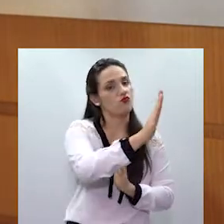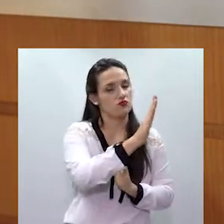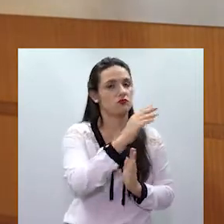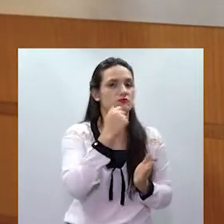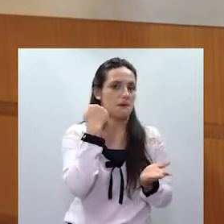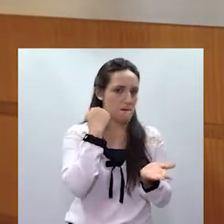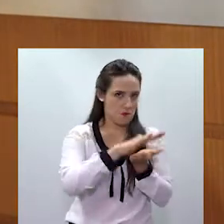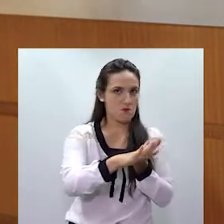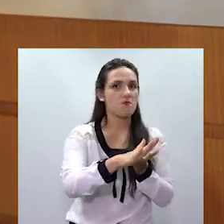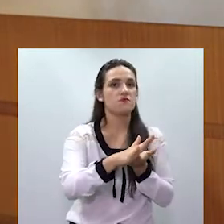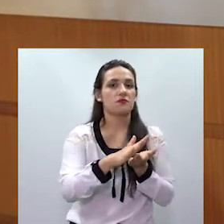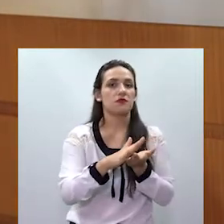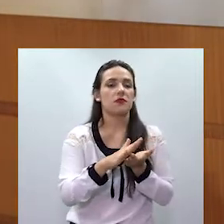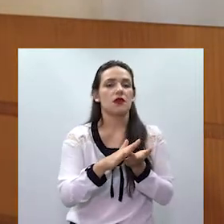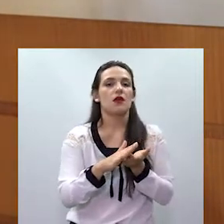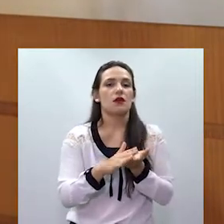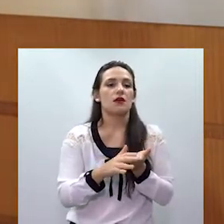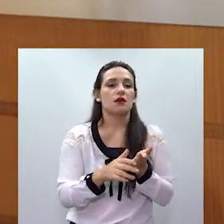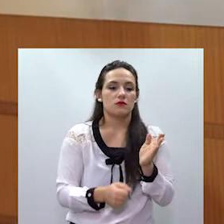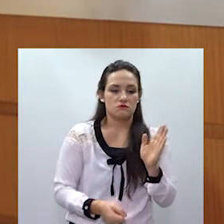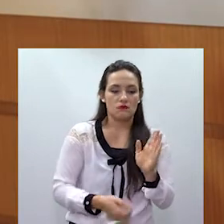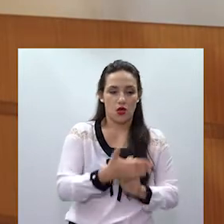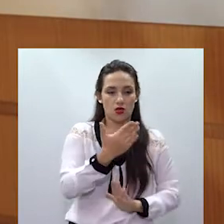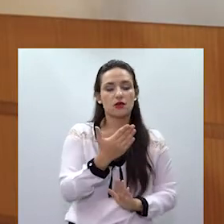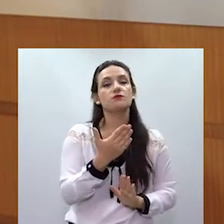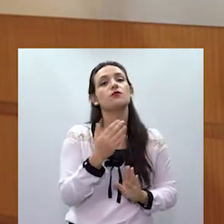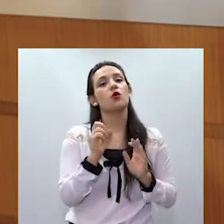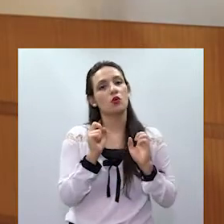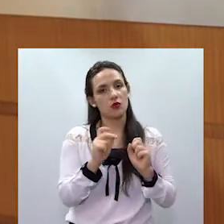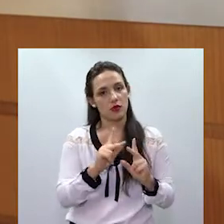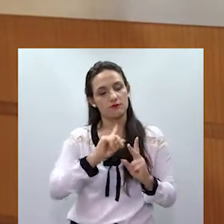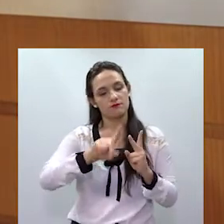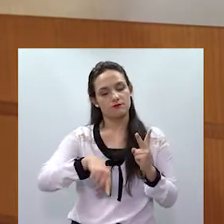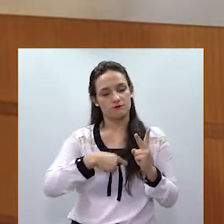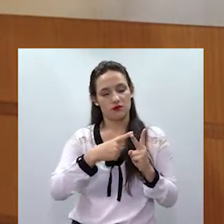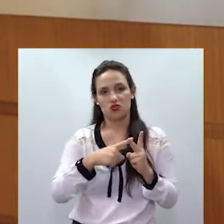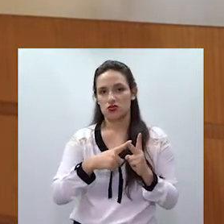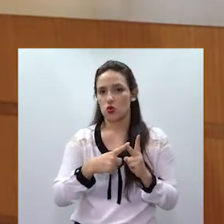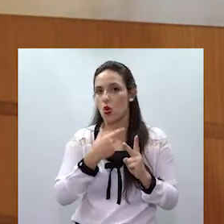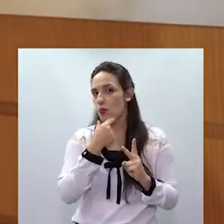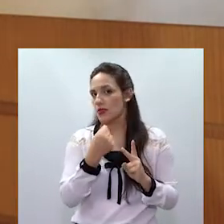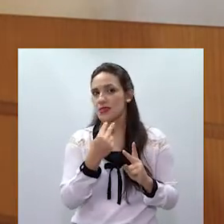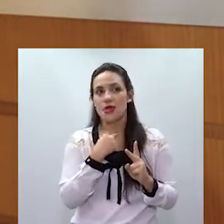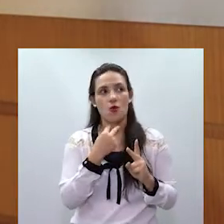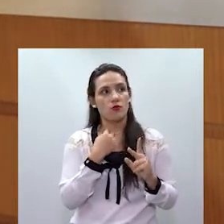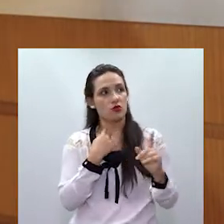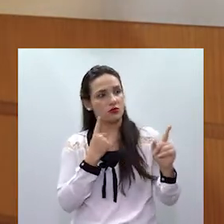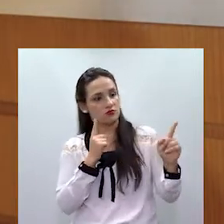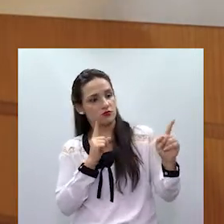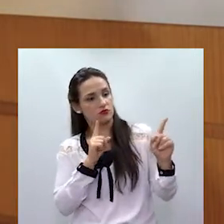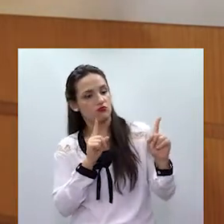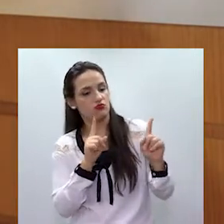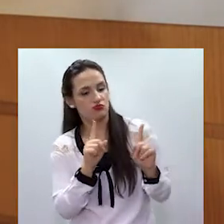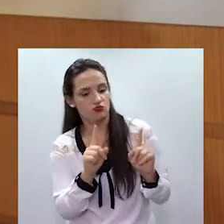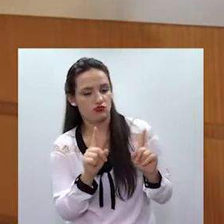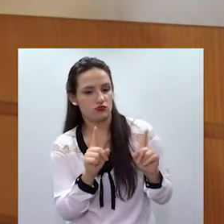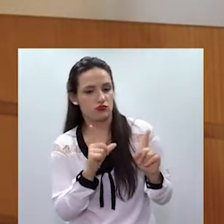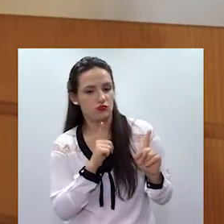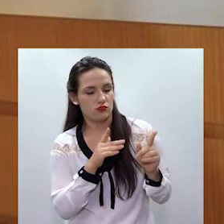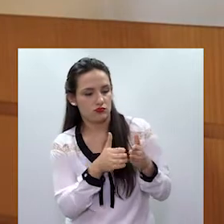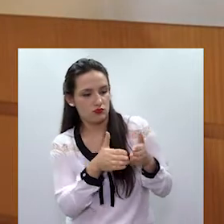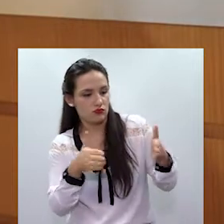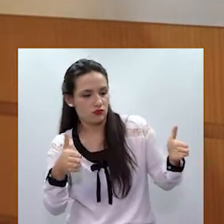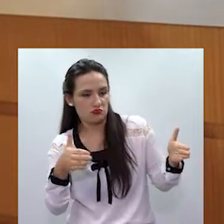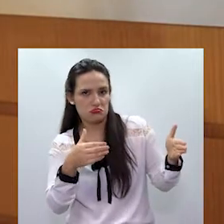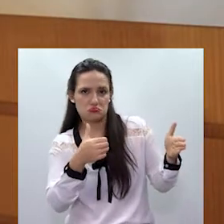determinam que o agressor se afaste do lar. Determinam que o agressor não se aproxime da vítima. Nós estabelecemos uma distância